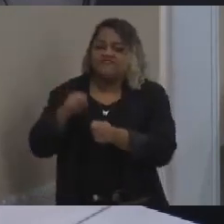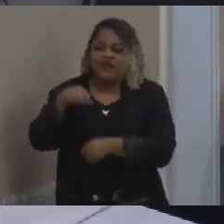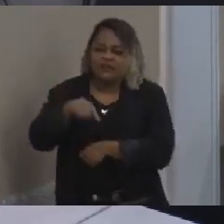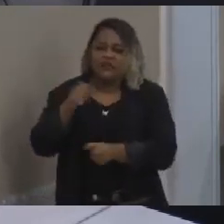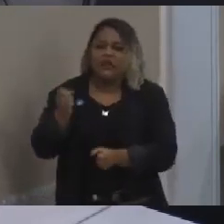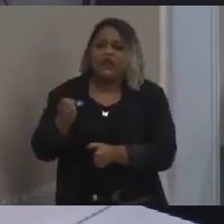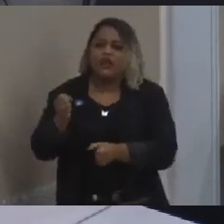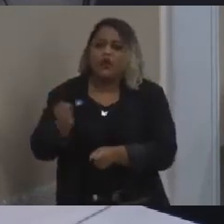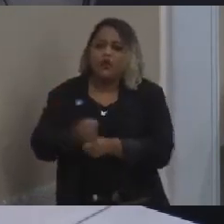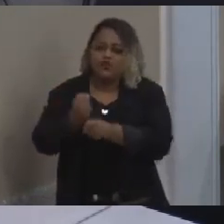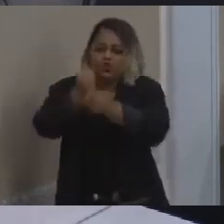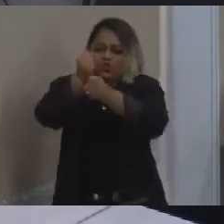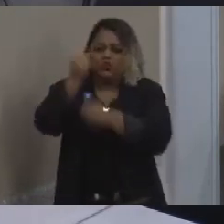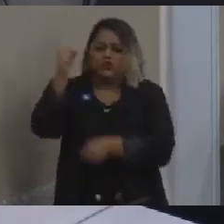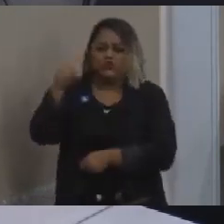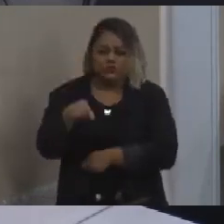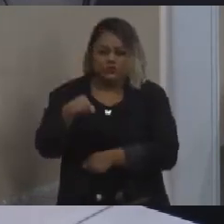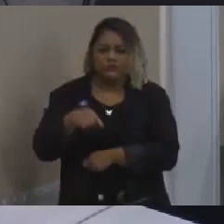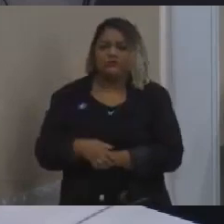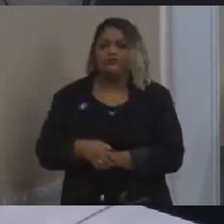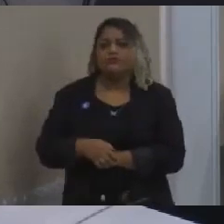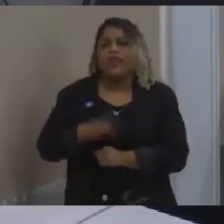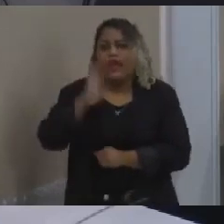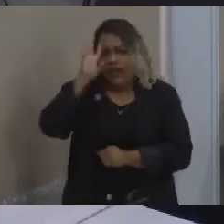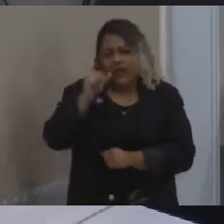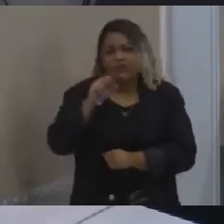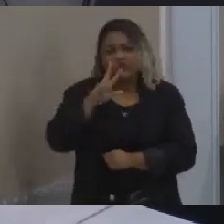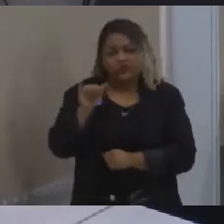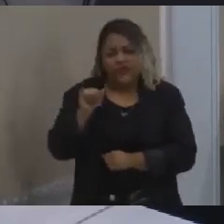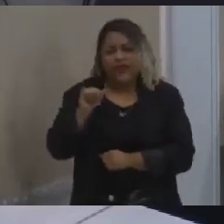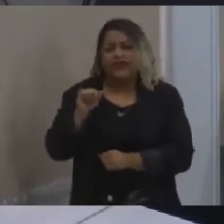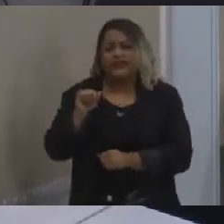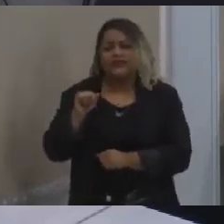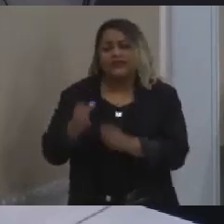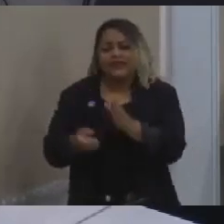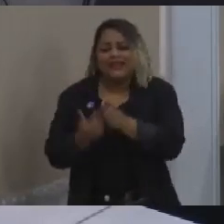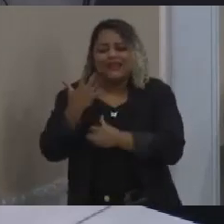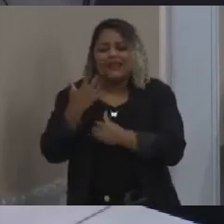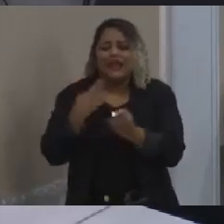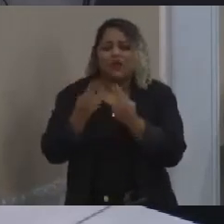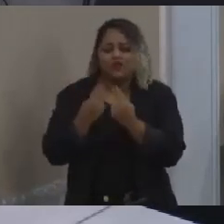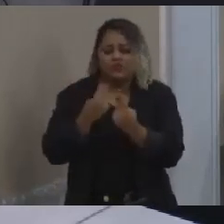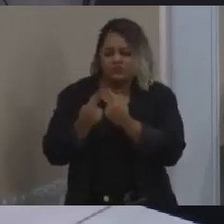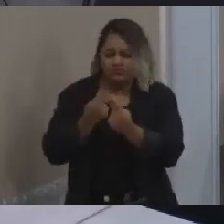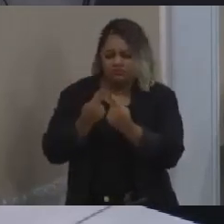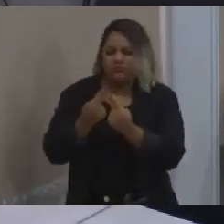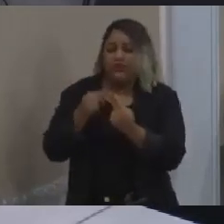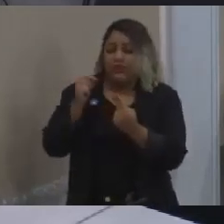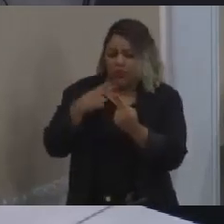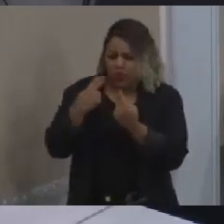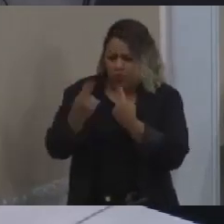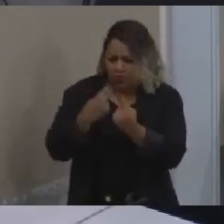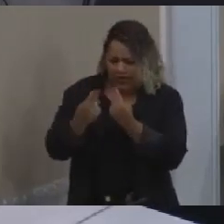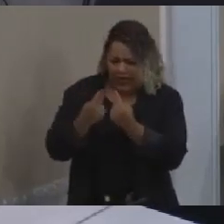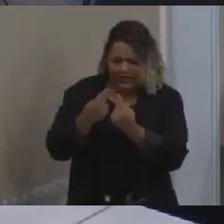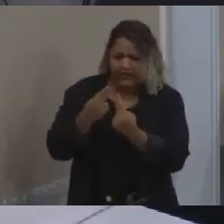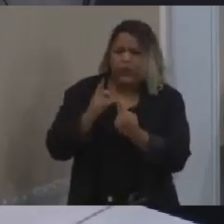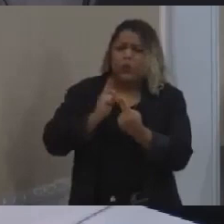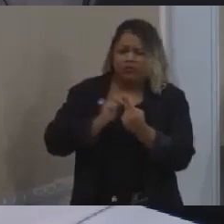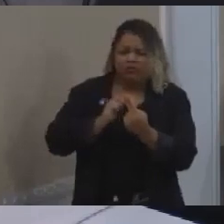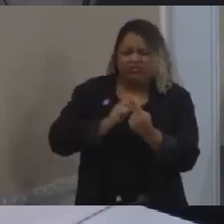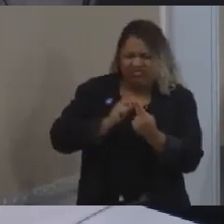Eu entendo que ele vai fazer a implantação, obviamente, de urbanização. Isso gera terrenos também para admitir a habitação social?